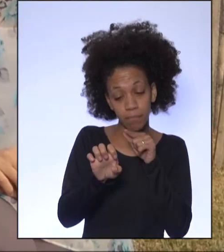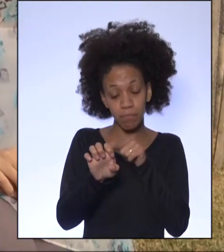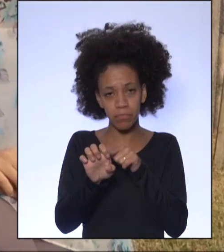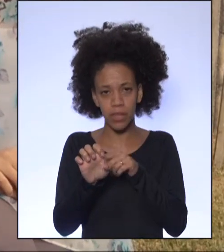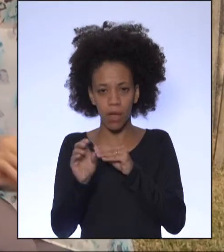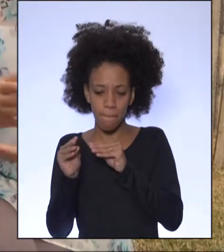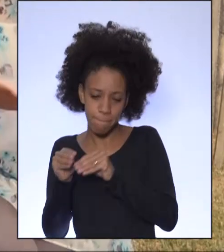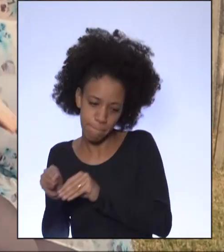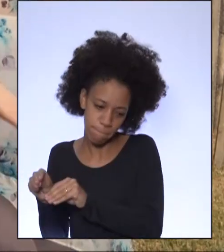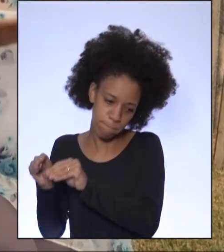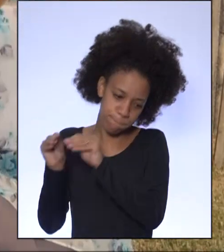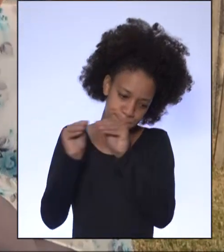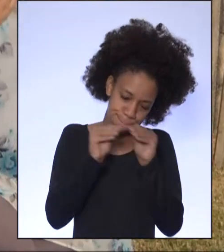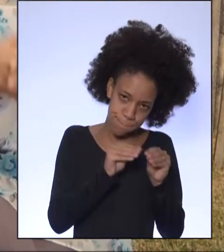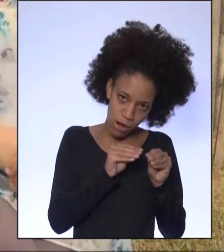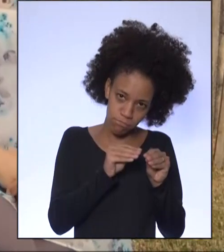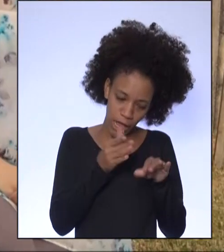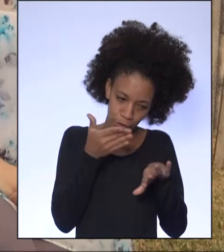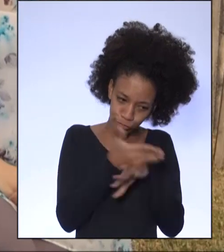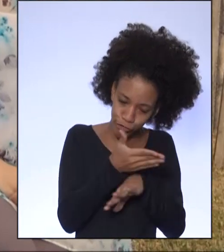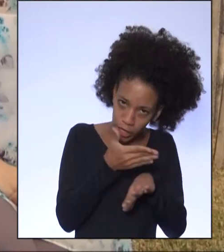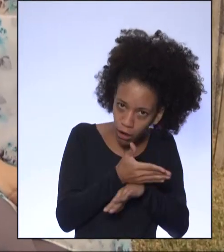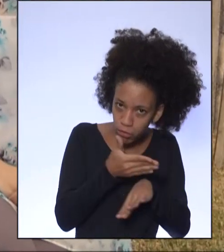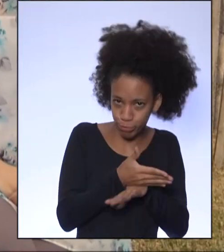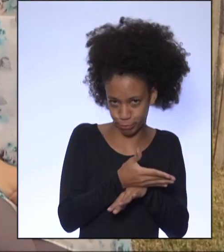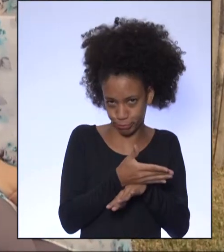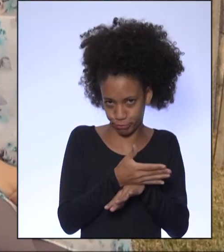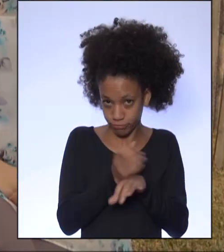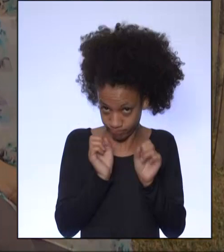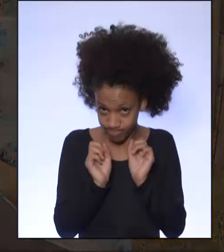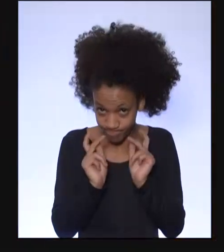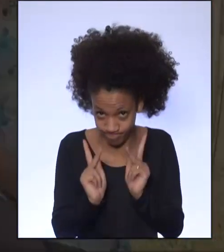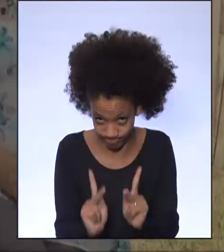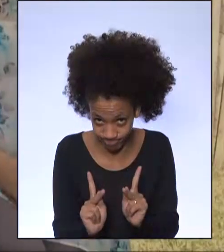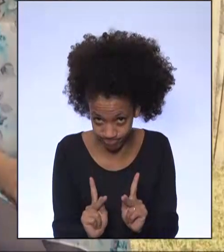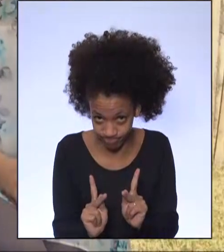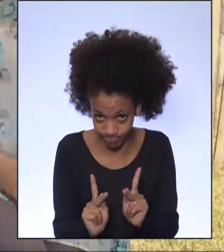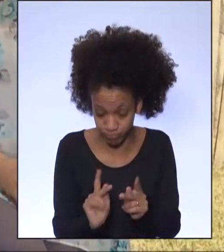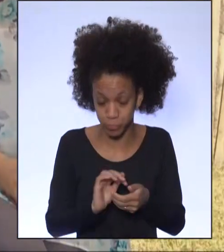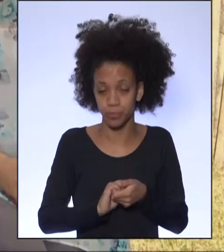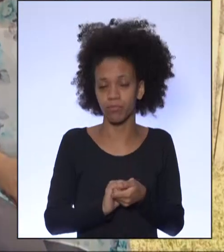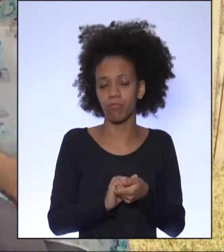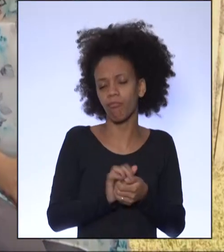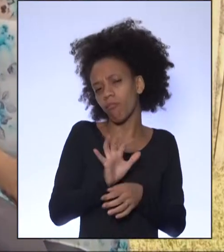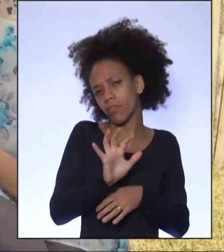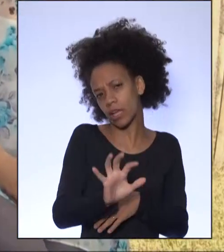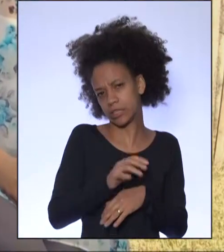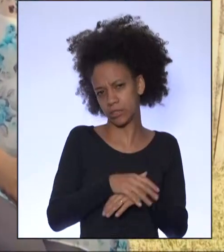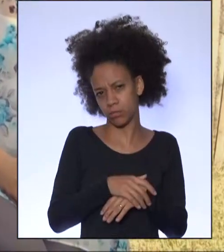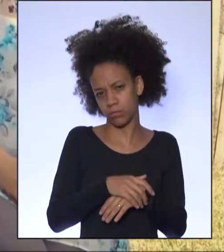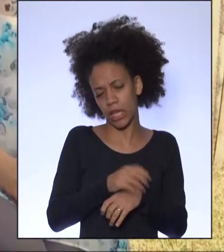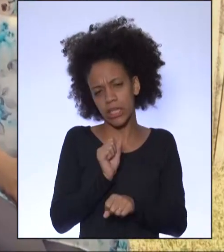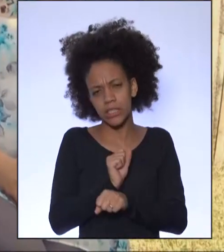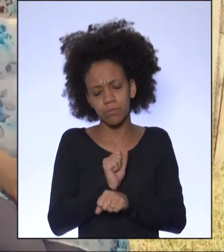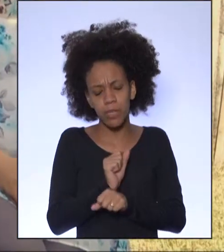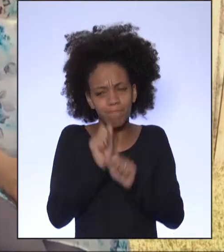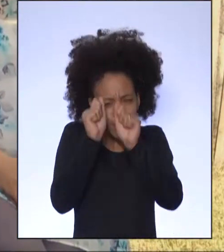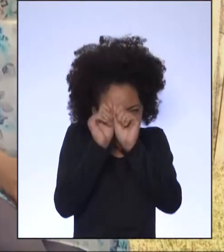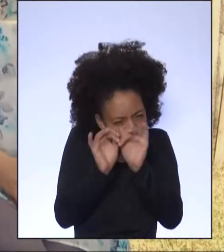imigração, pois indica alguém que está chegando. Ok? É isso. Espero que tenha